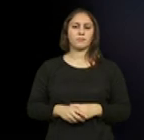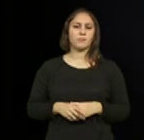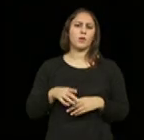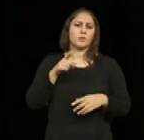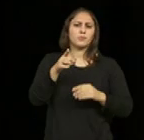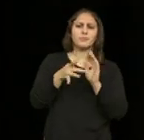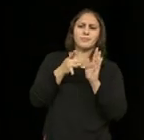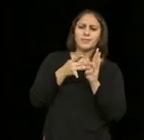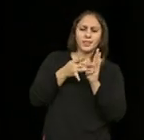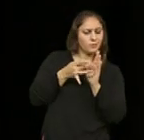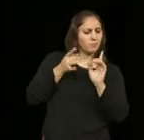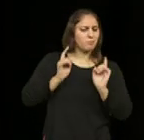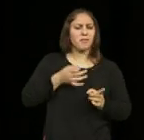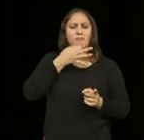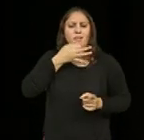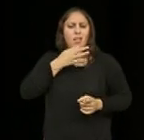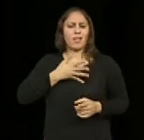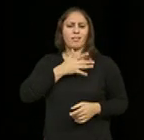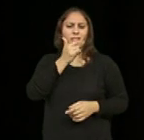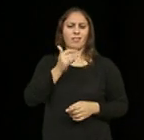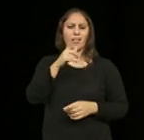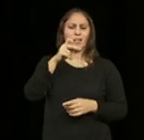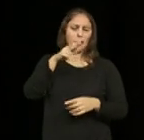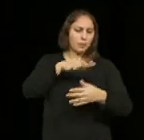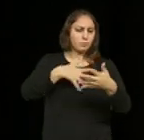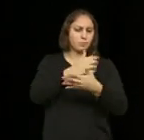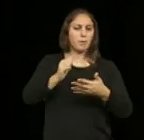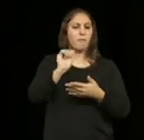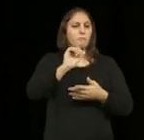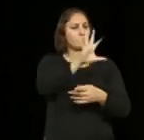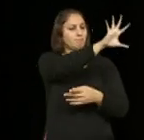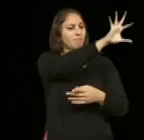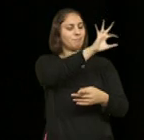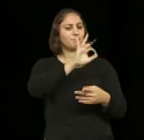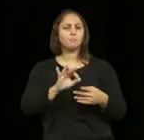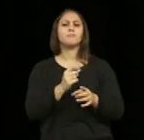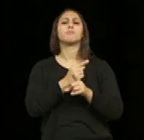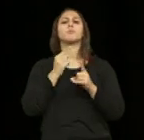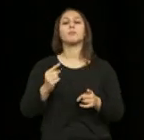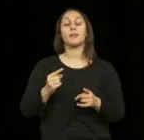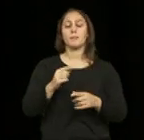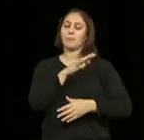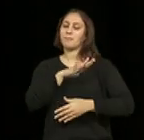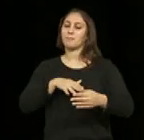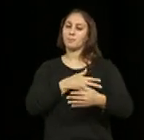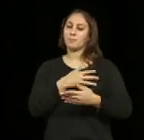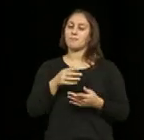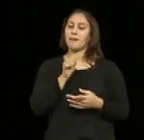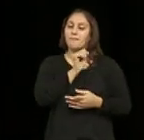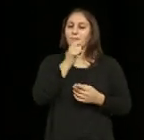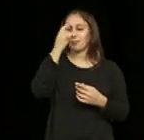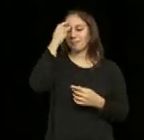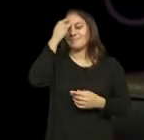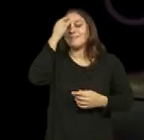Porquê que abres este livro com o Dylan, com o poema do Dylan? O poema do Dylan já estava aqui,